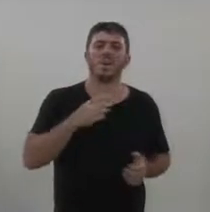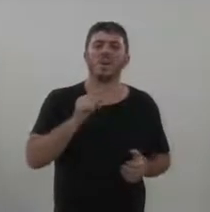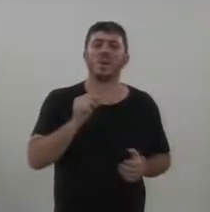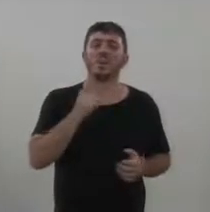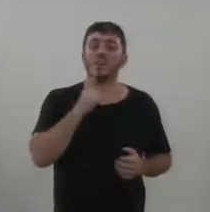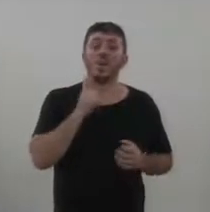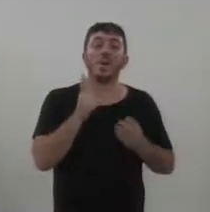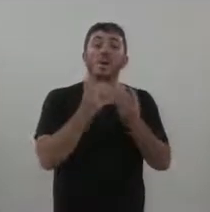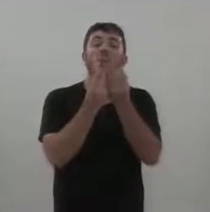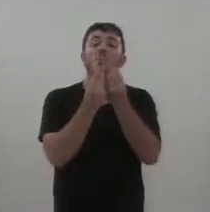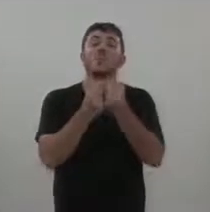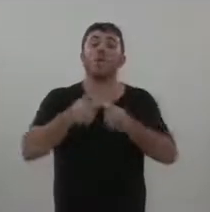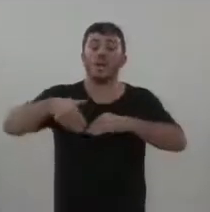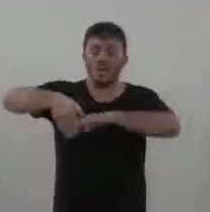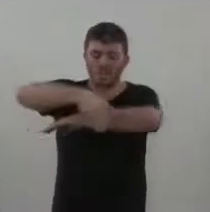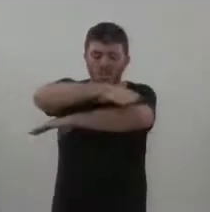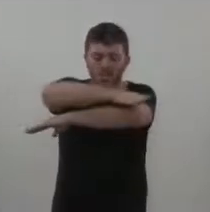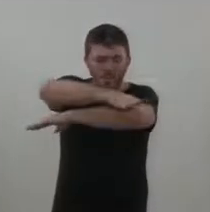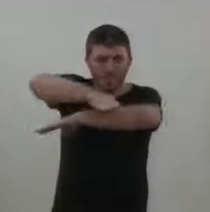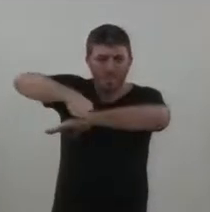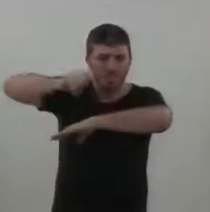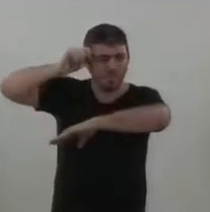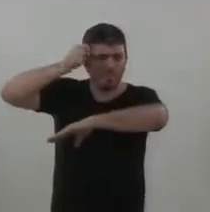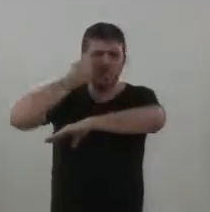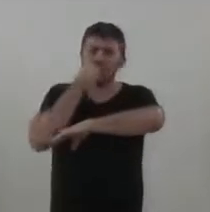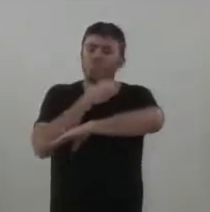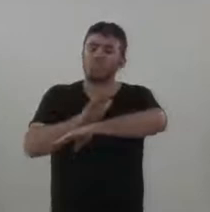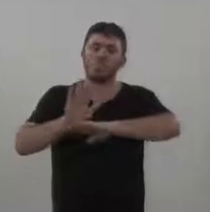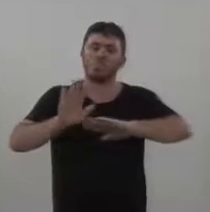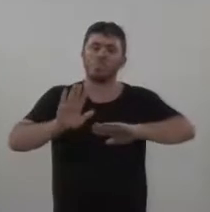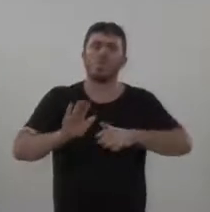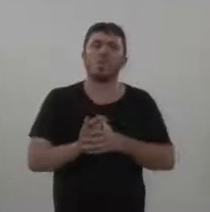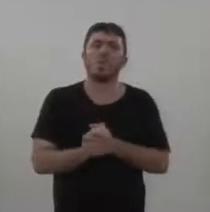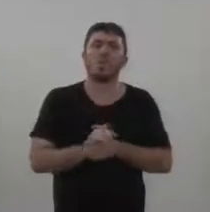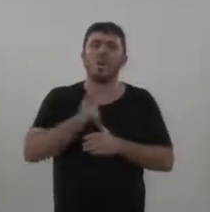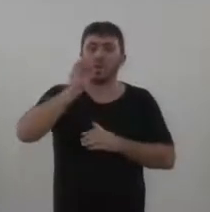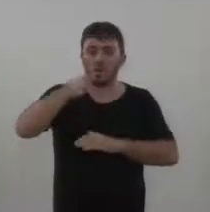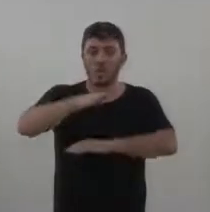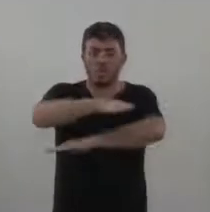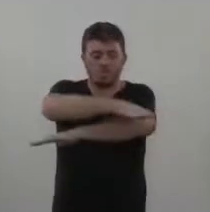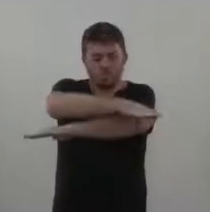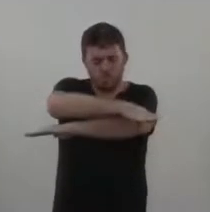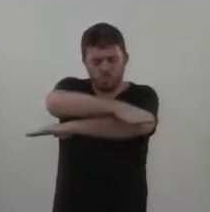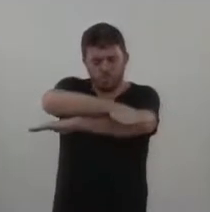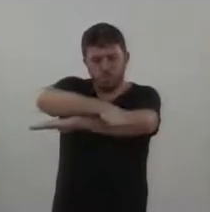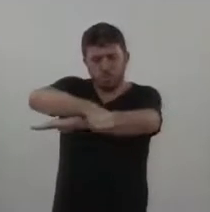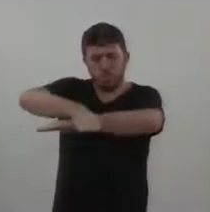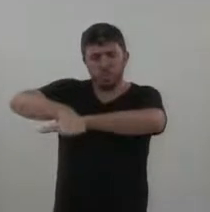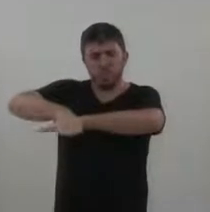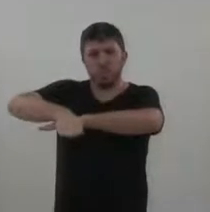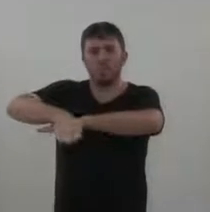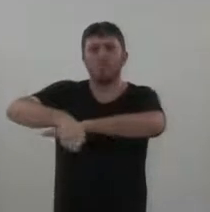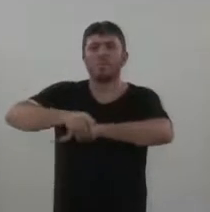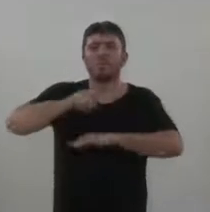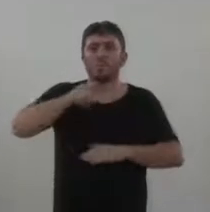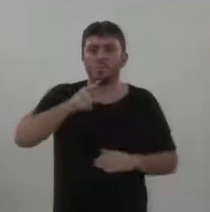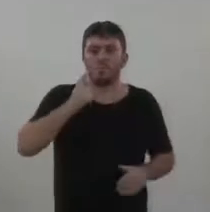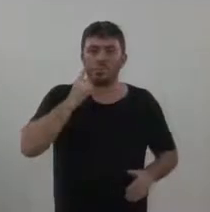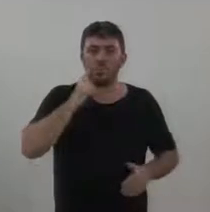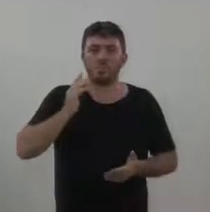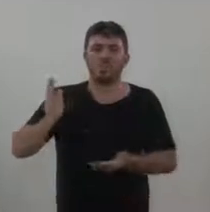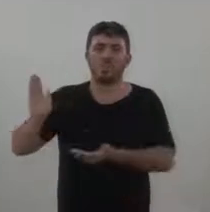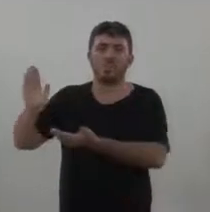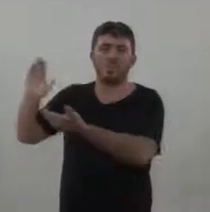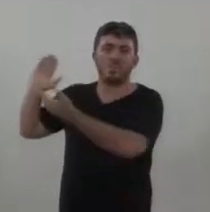qualidade do asfalto, se o asfalto está bom, se o asfalto está ruim. A verdade é uma só. Foi asfaltado a Estrada da Boiada, a Estrada da Capela. Observem,